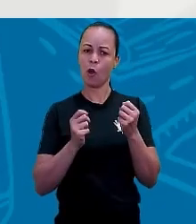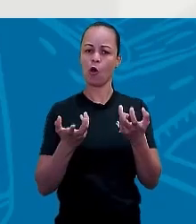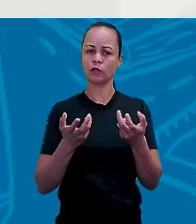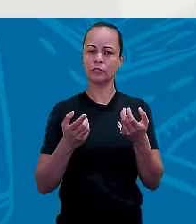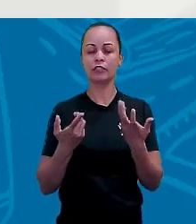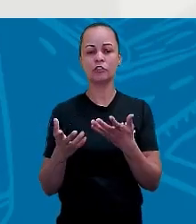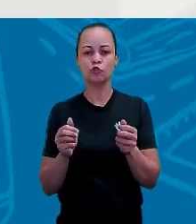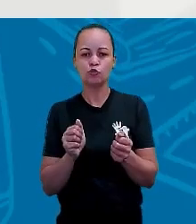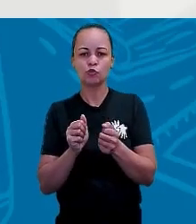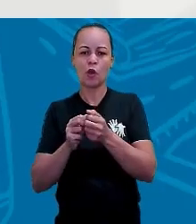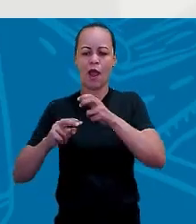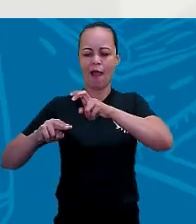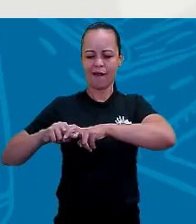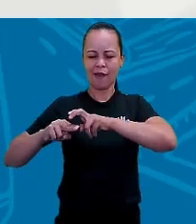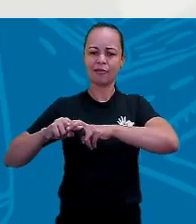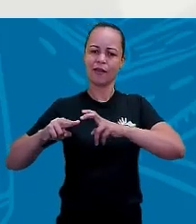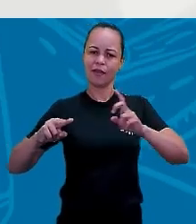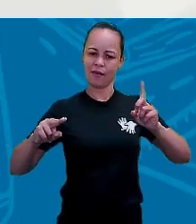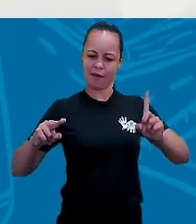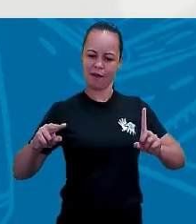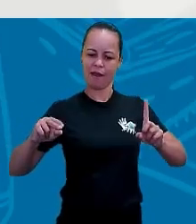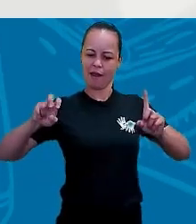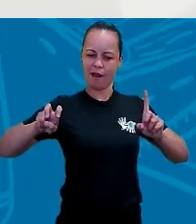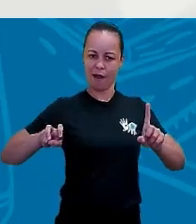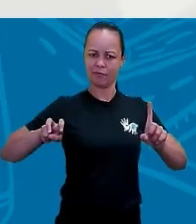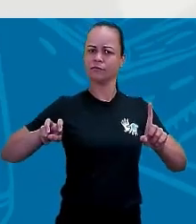vamos conhecer outra brincadeira.